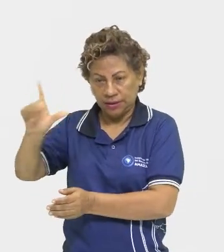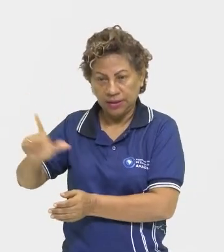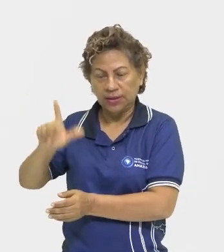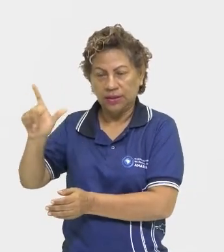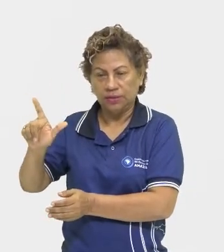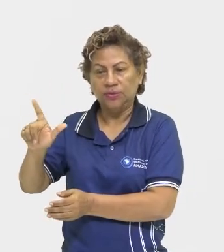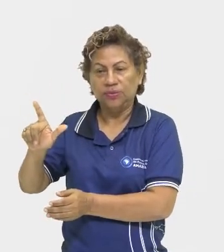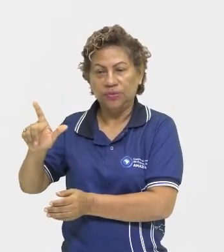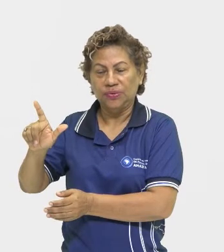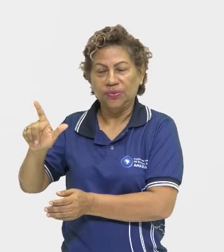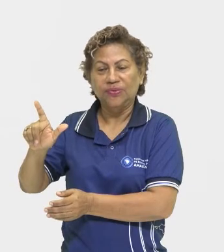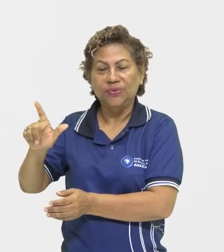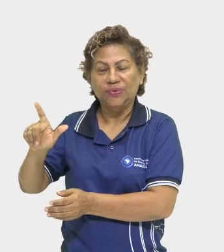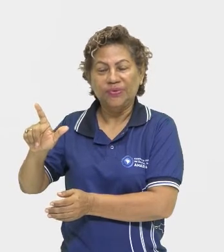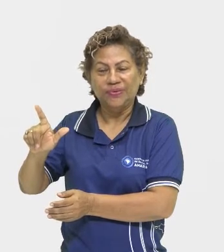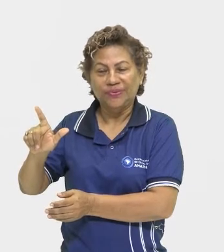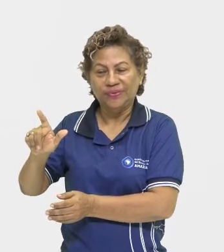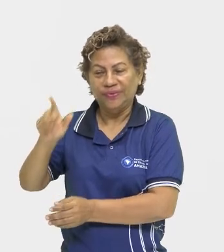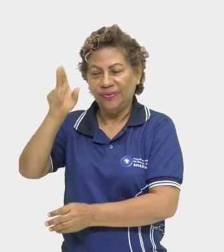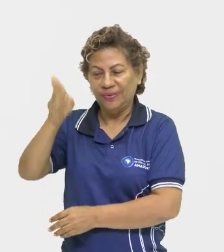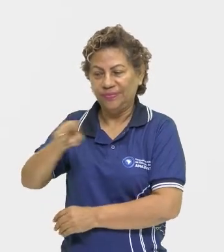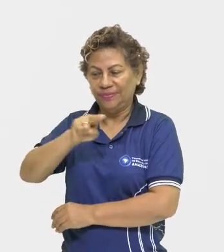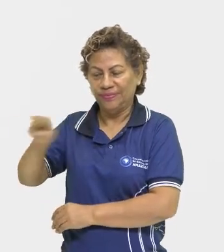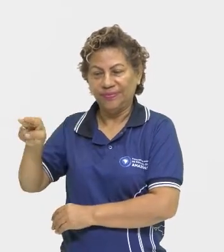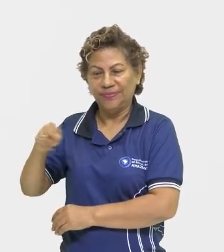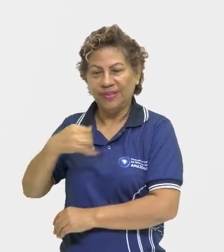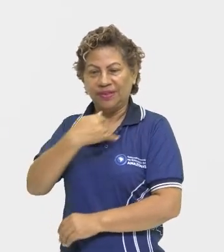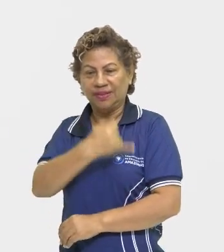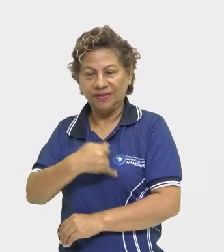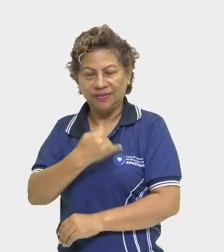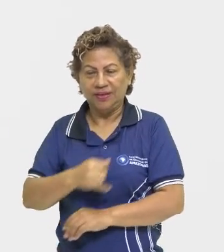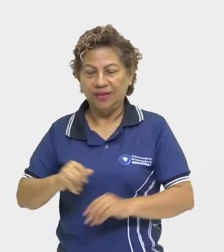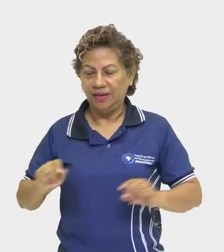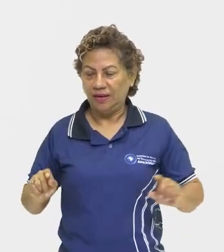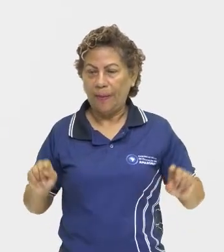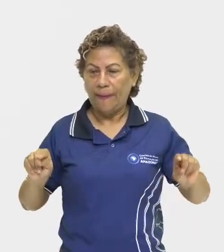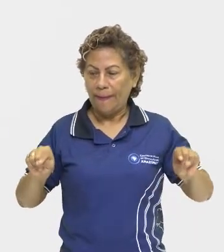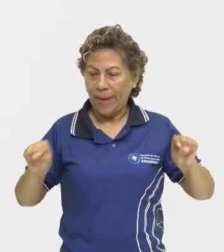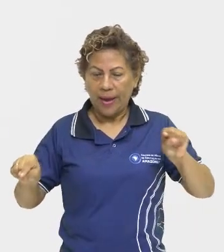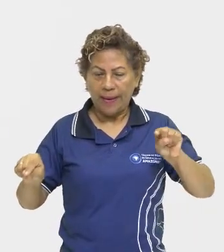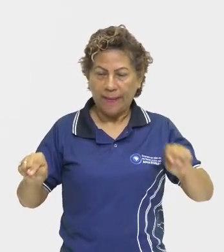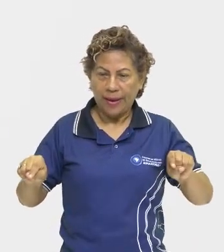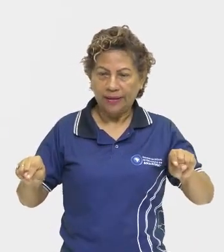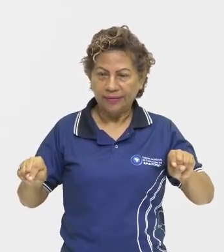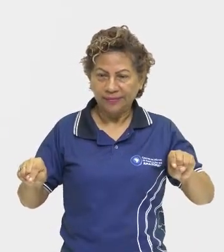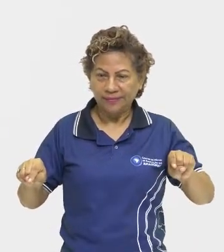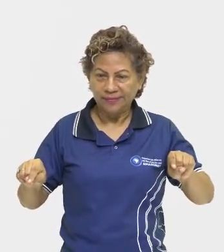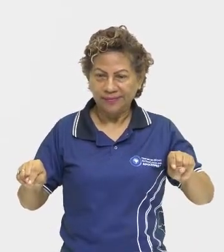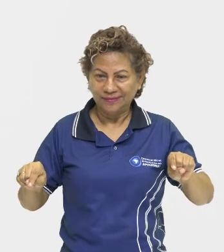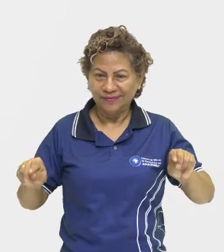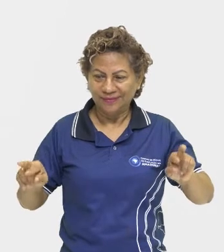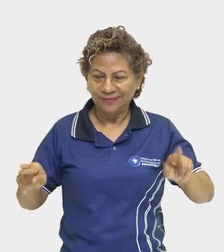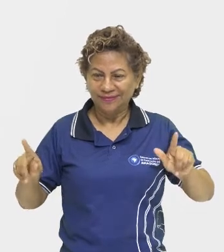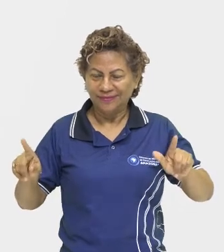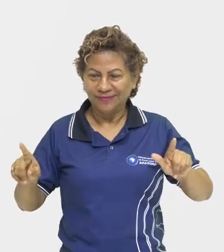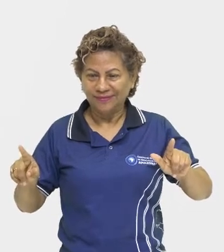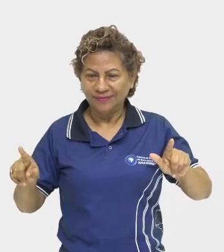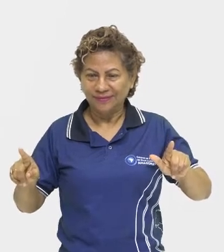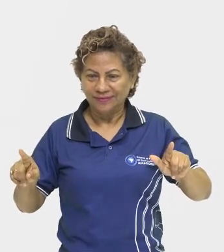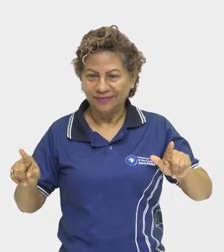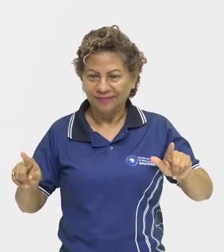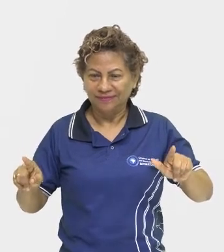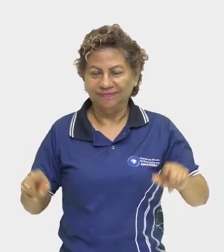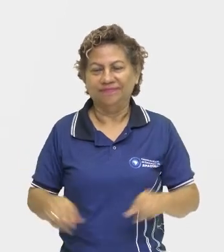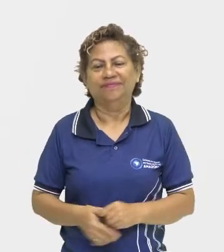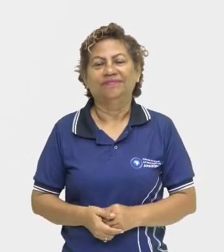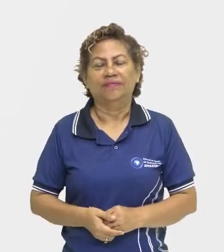literatura de viagem é literatura informativa, literatura de evangelização de catequese é a literatura jesuítica,